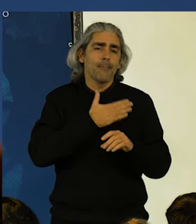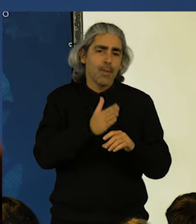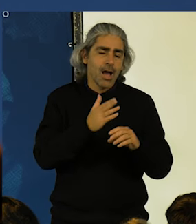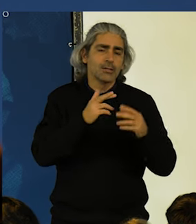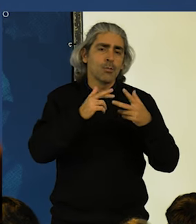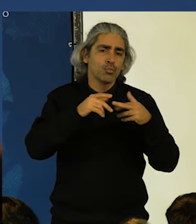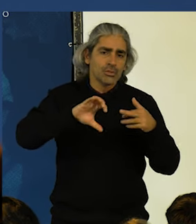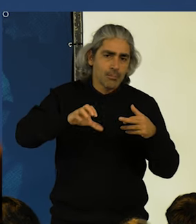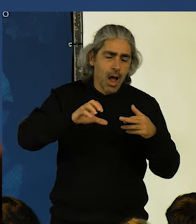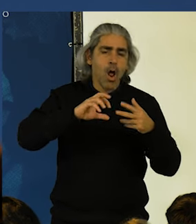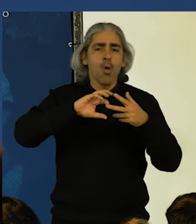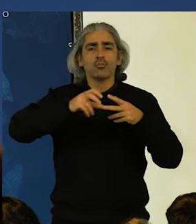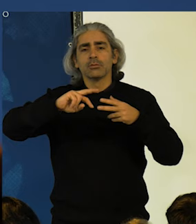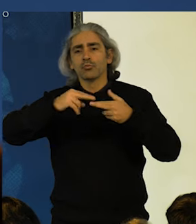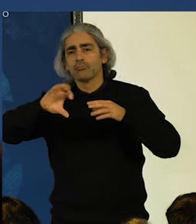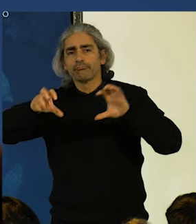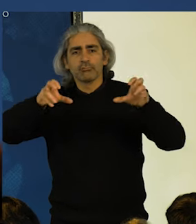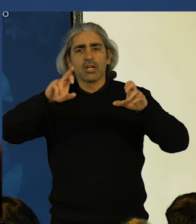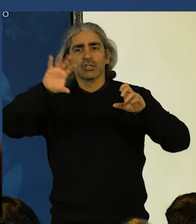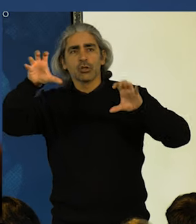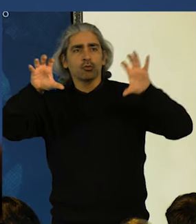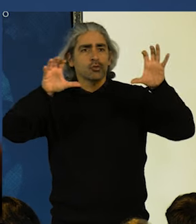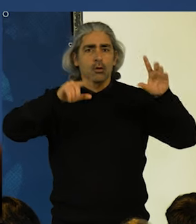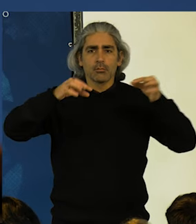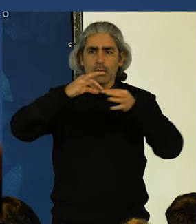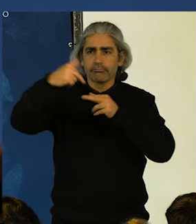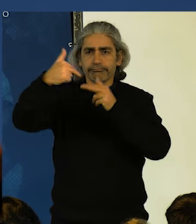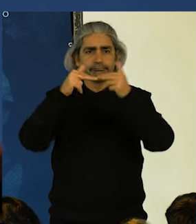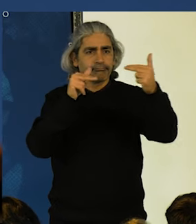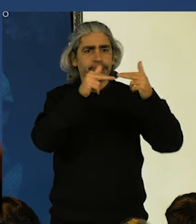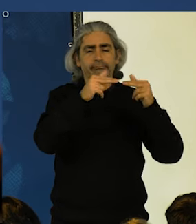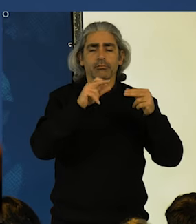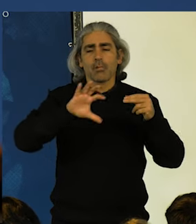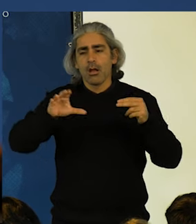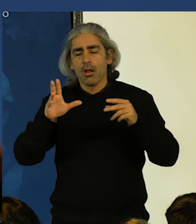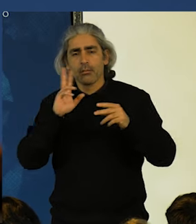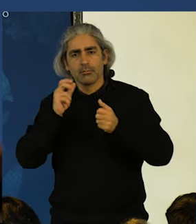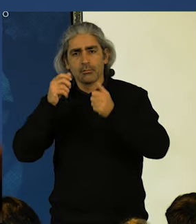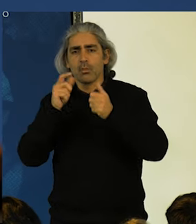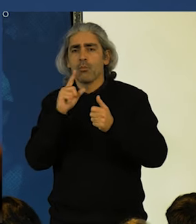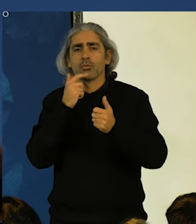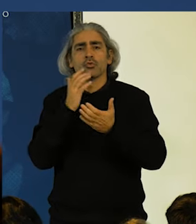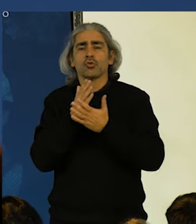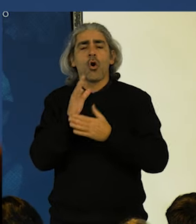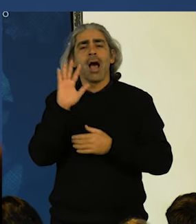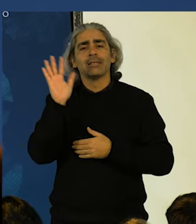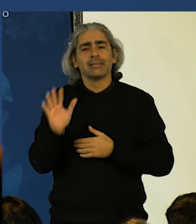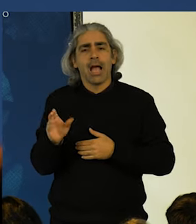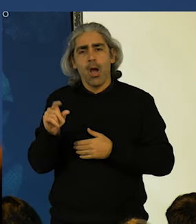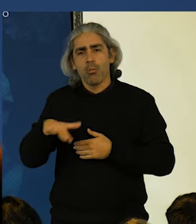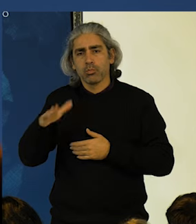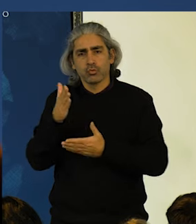intermunicipal, interregional, garantindo a articulação com a área metropolitana. Não pode-se chegar apenas à Zambuja. Exigimos